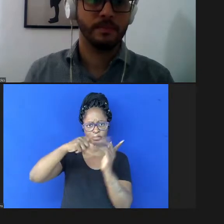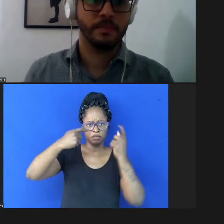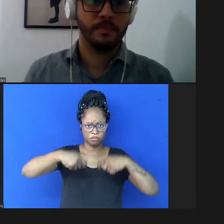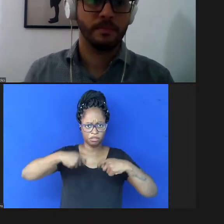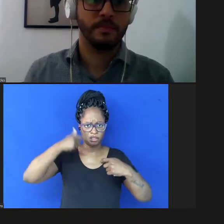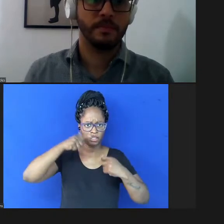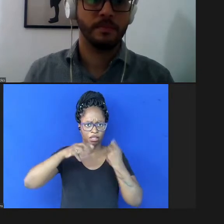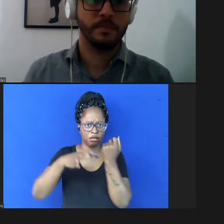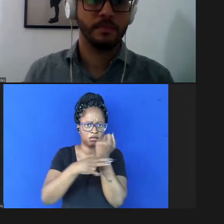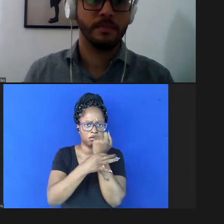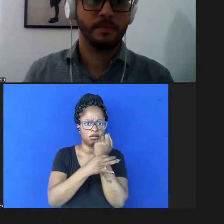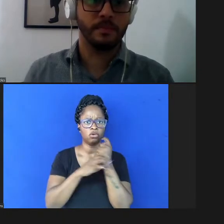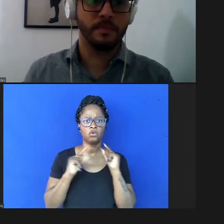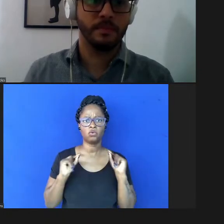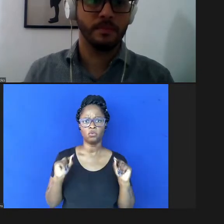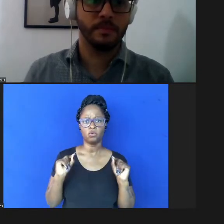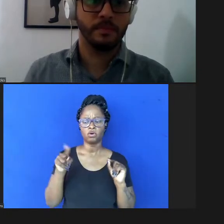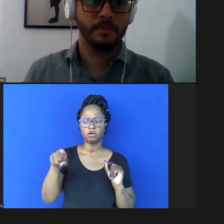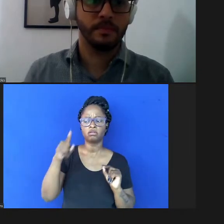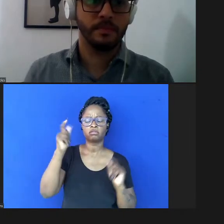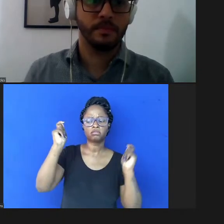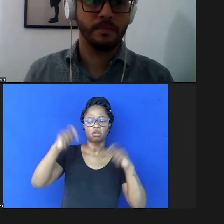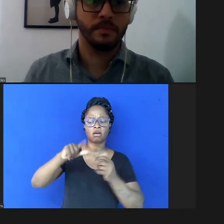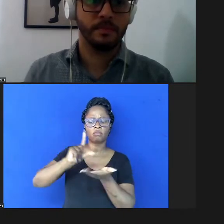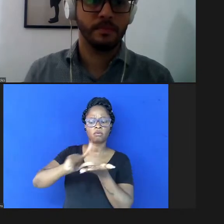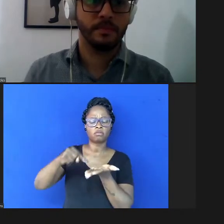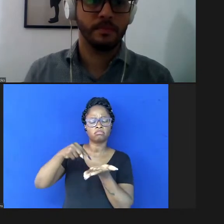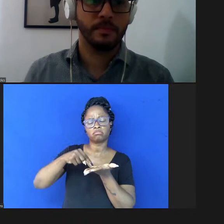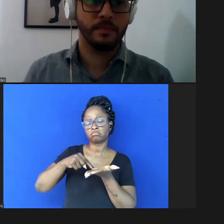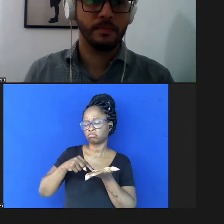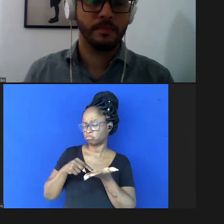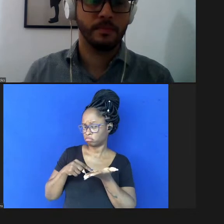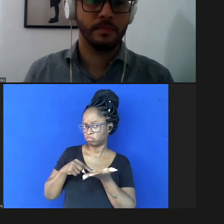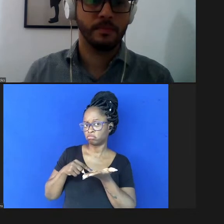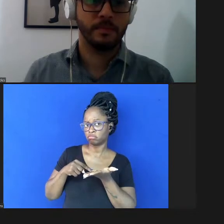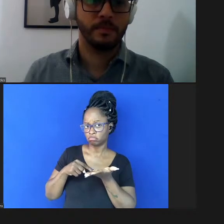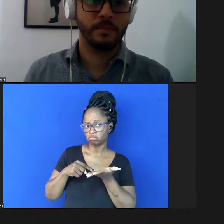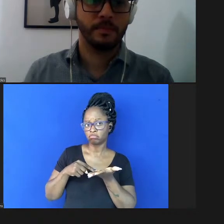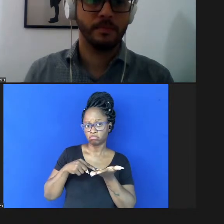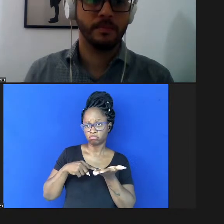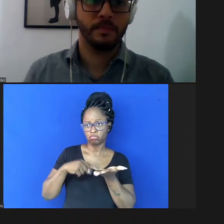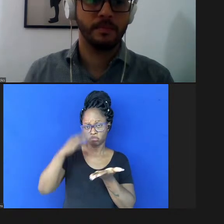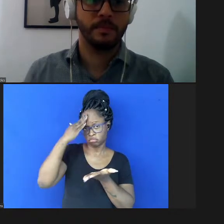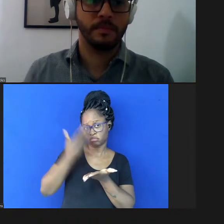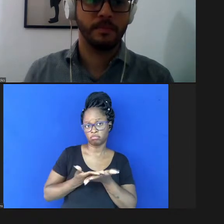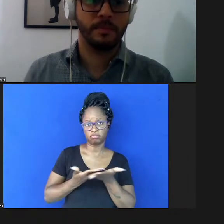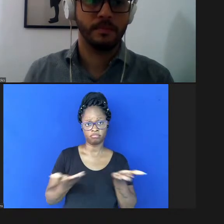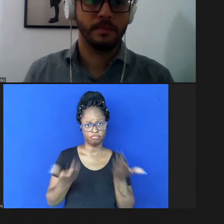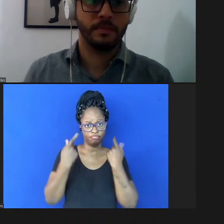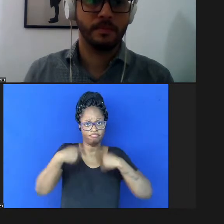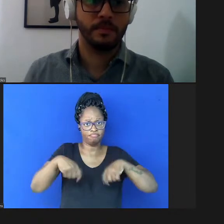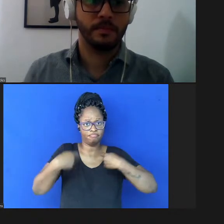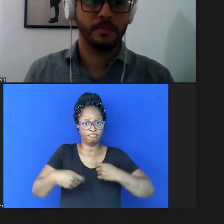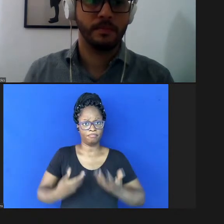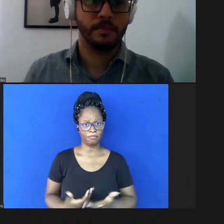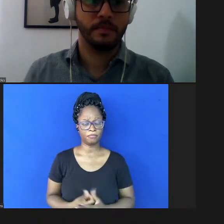que ele seja minimamente confiável então